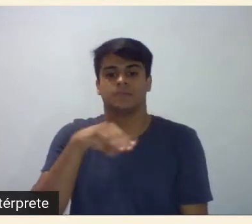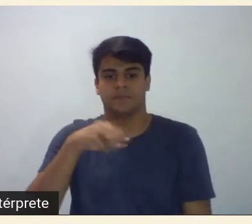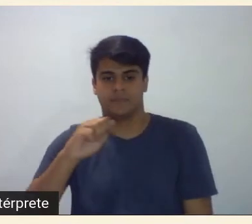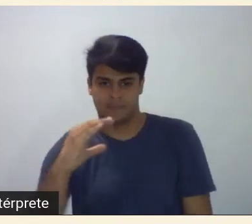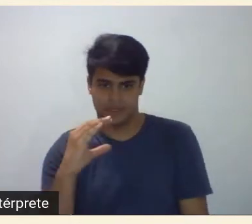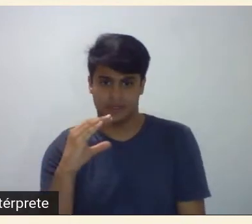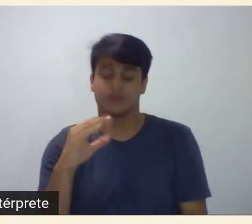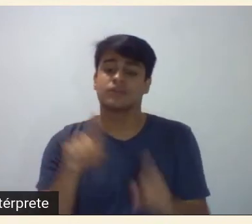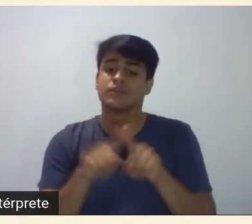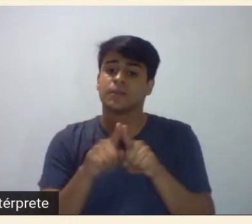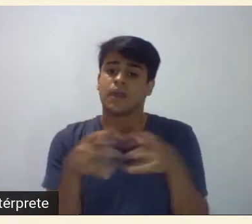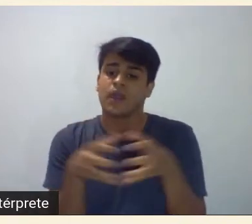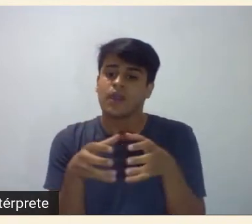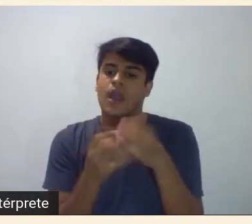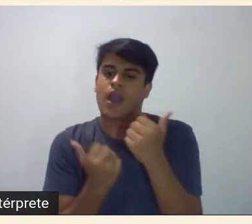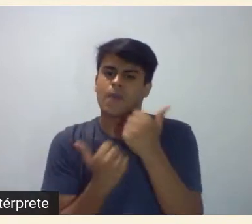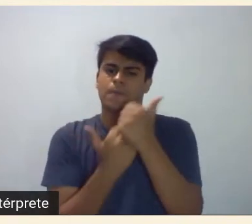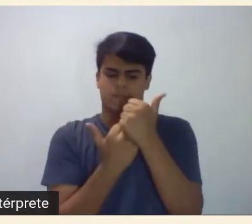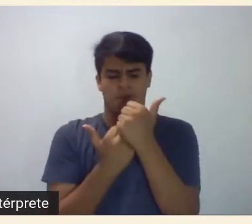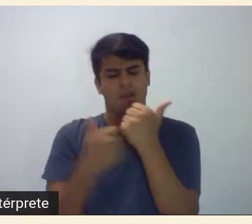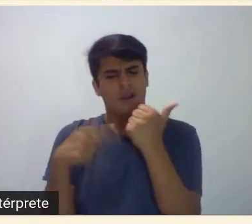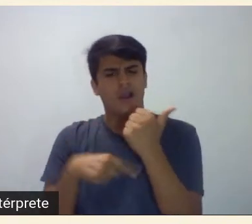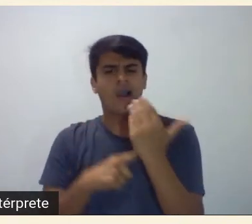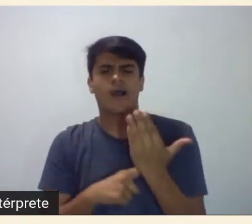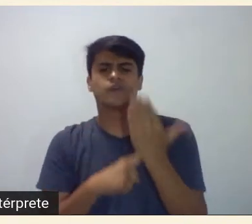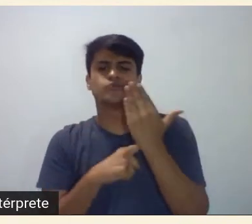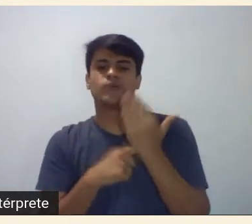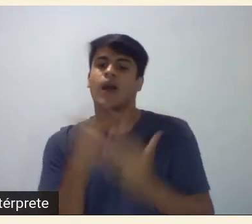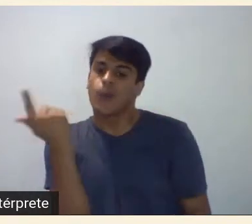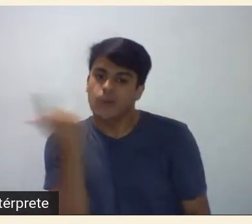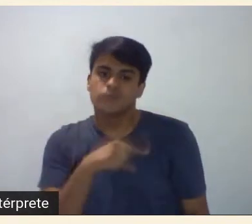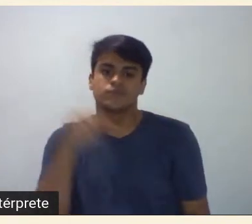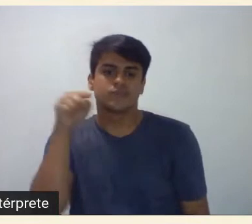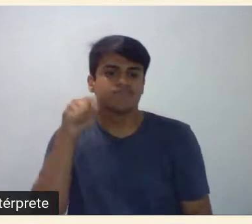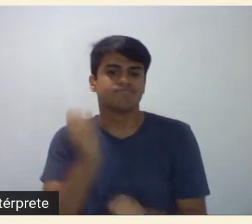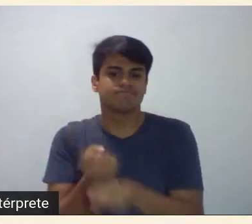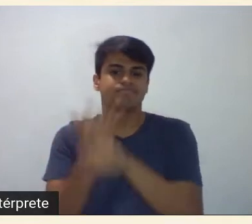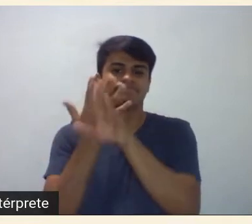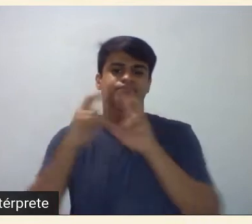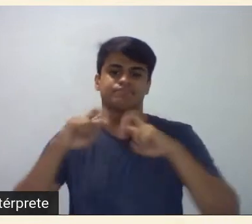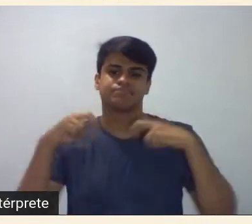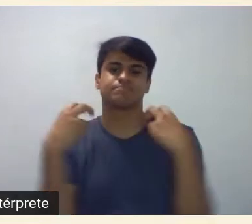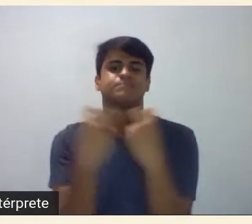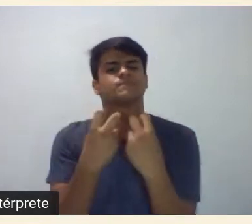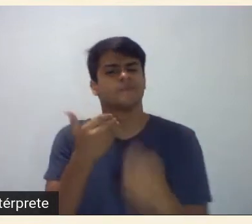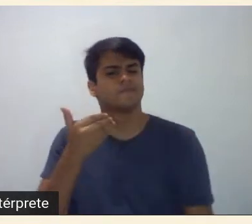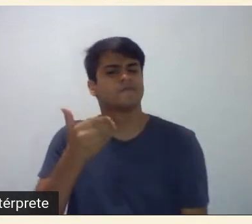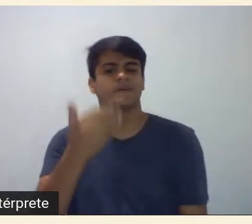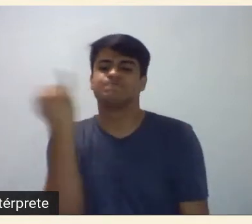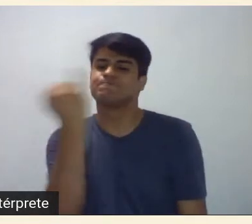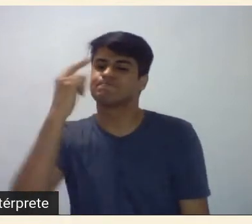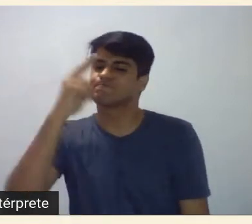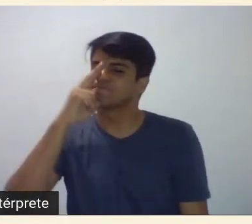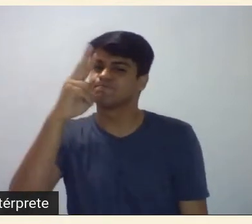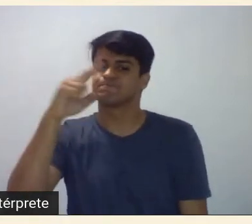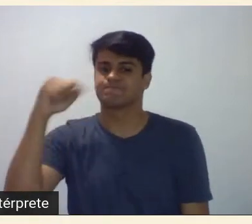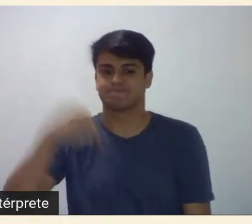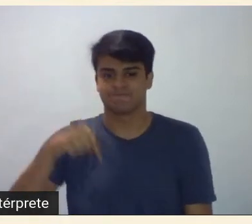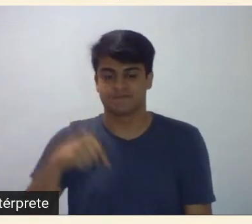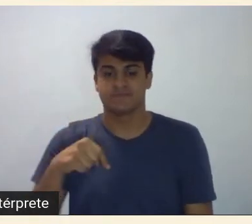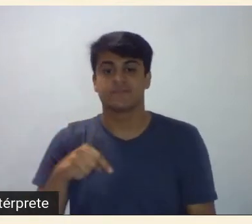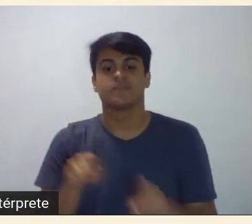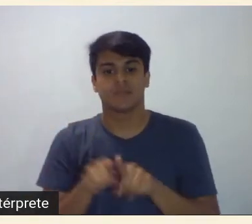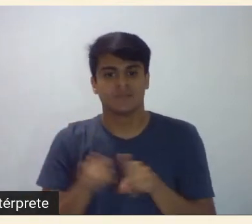possibilitando a realização desse evento que vai ser tão fundamental eu acho e vai se